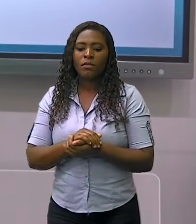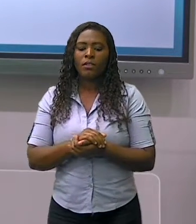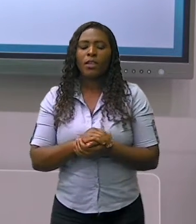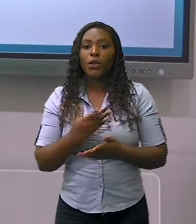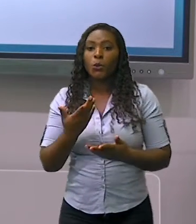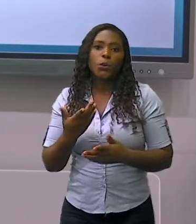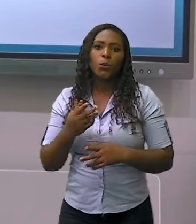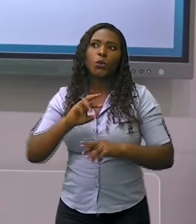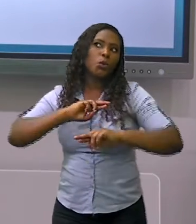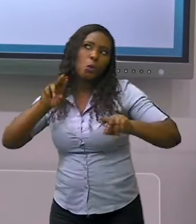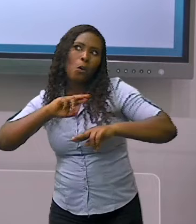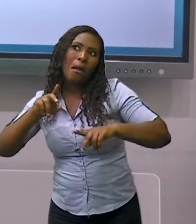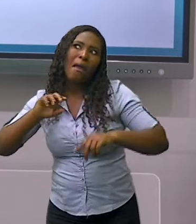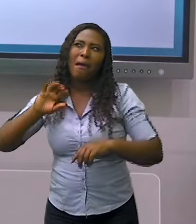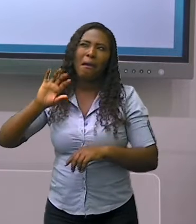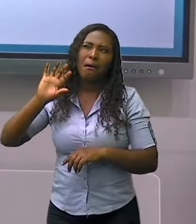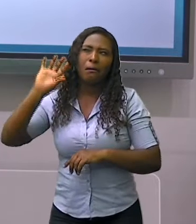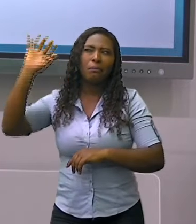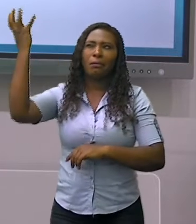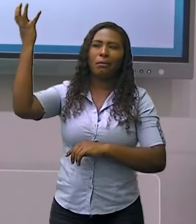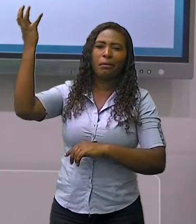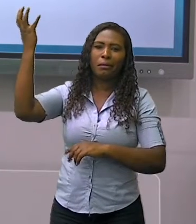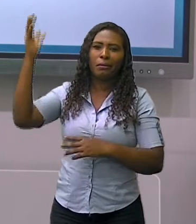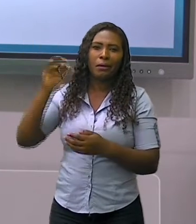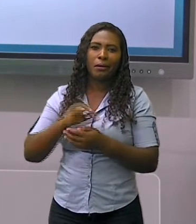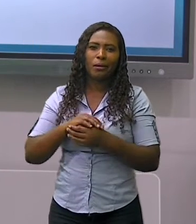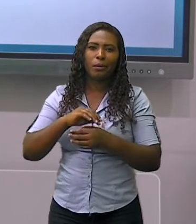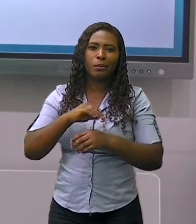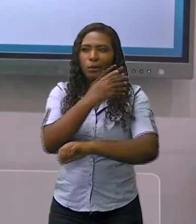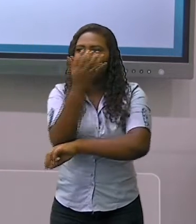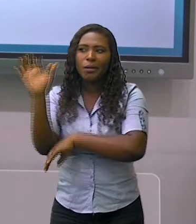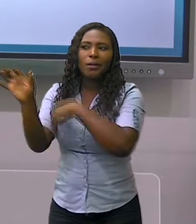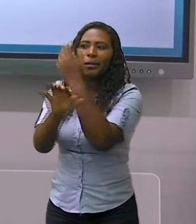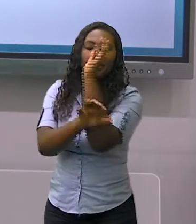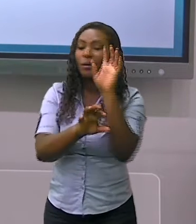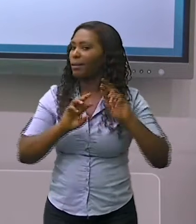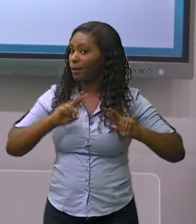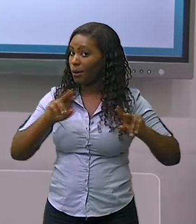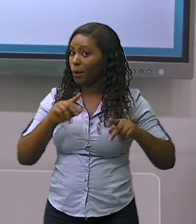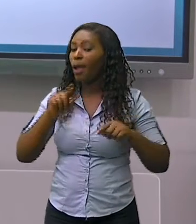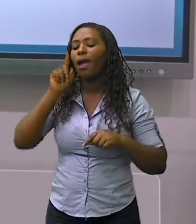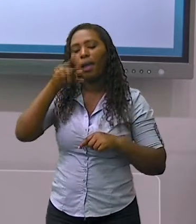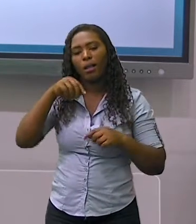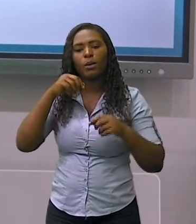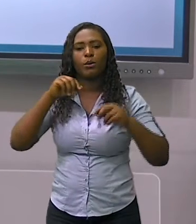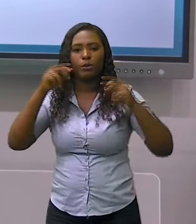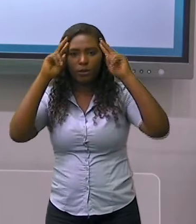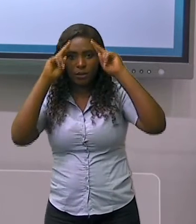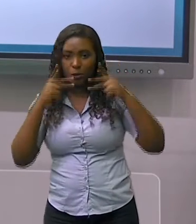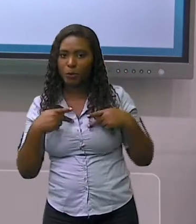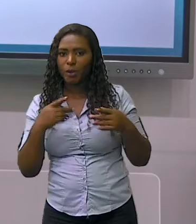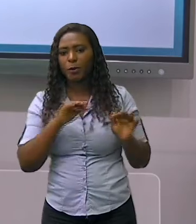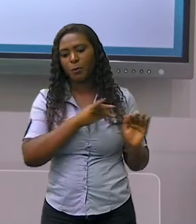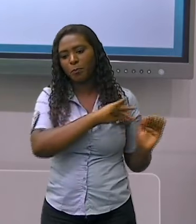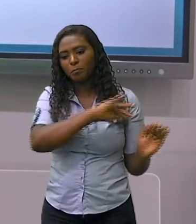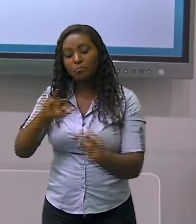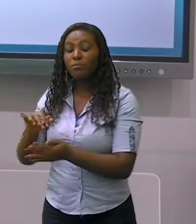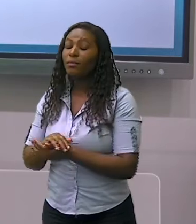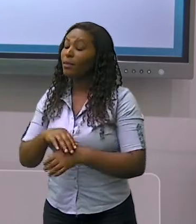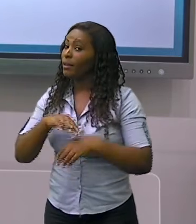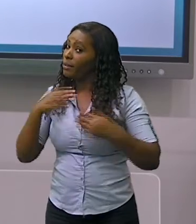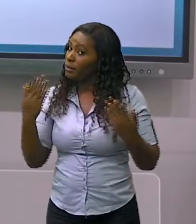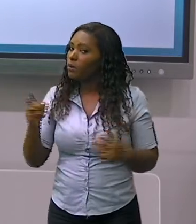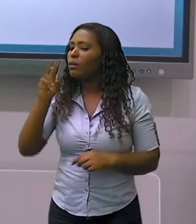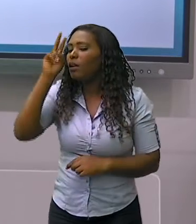lembrem-se que, quando falamos de modificações, elas podem ser positivas ou negativas.